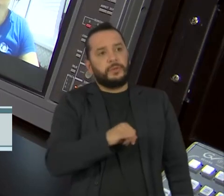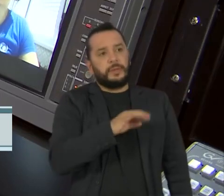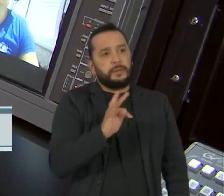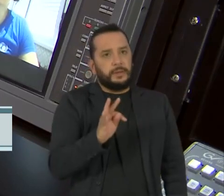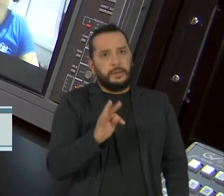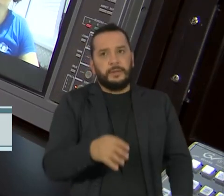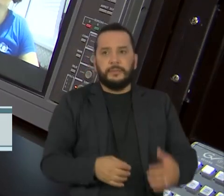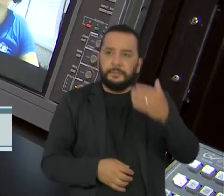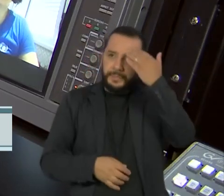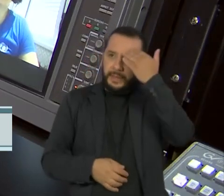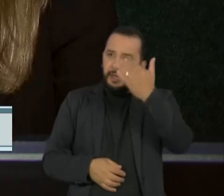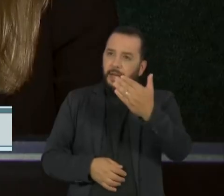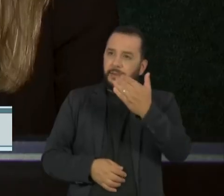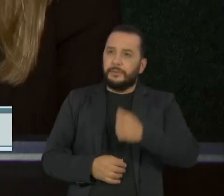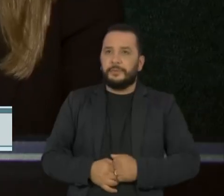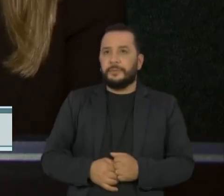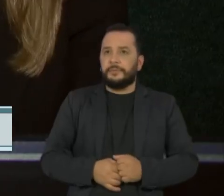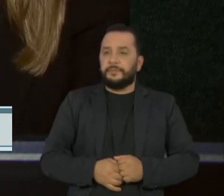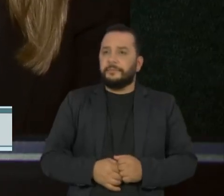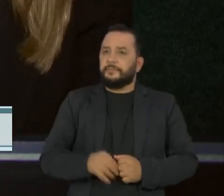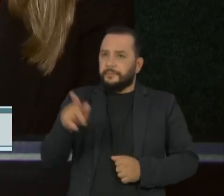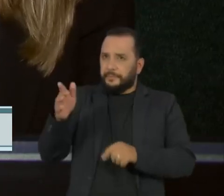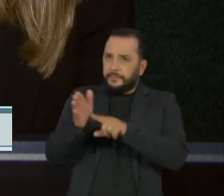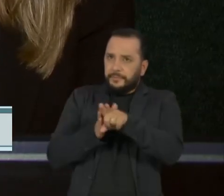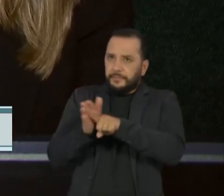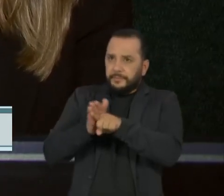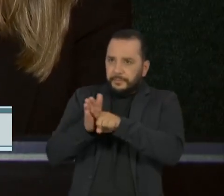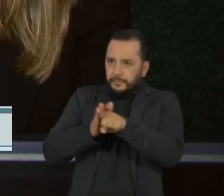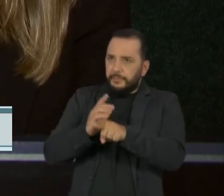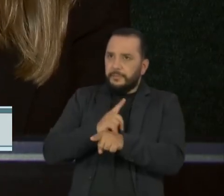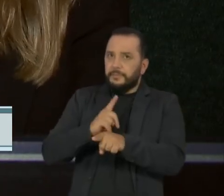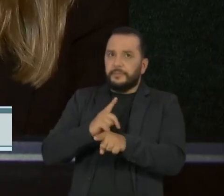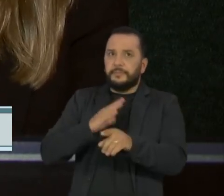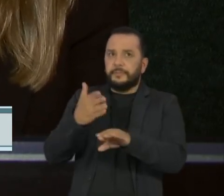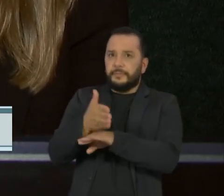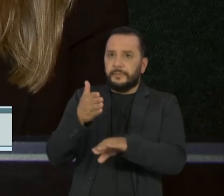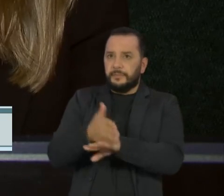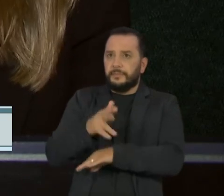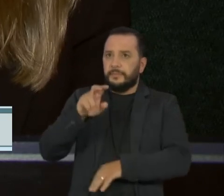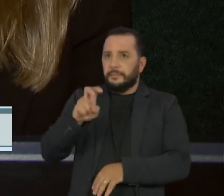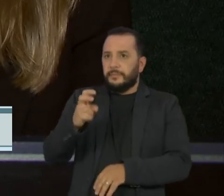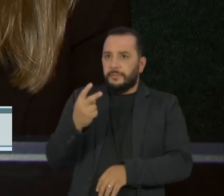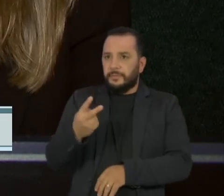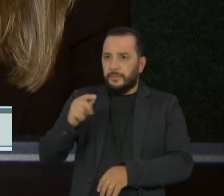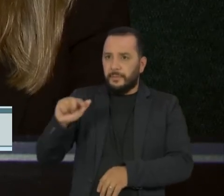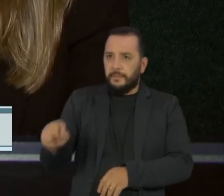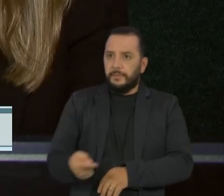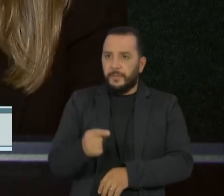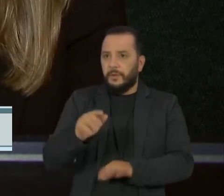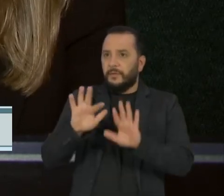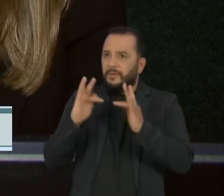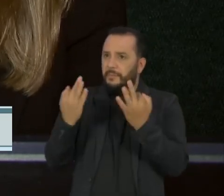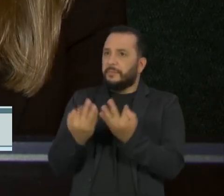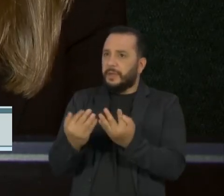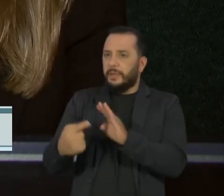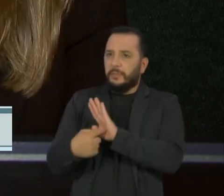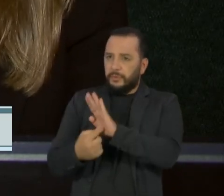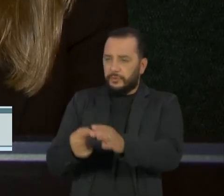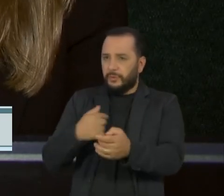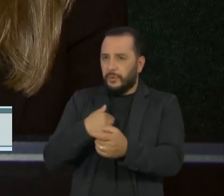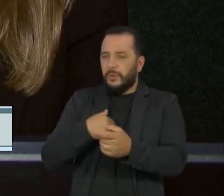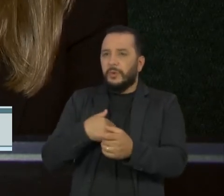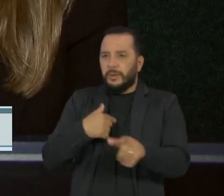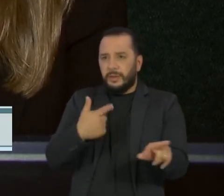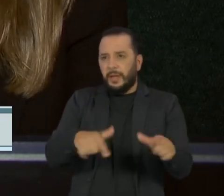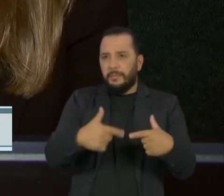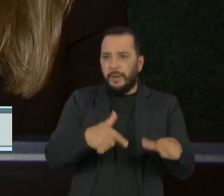Obrigada, Vanessa. Boa tarde. Esse levantamento teve a participação de mais de 52 mil famílias e mostrou um aumento na incidência